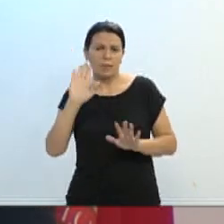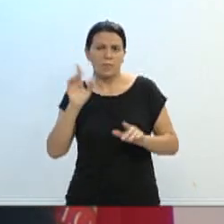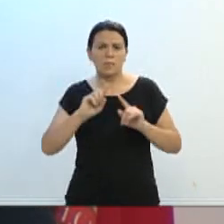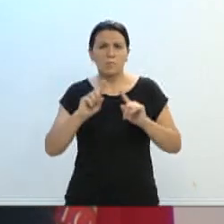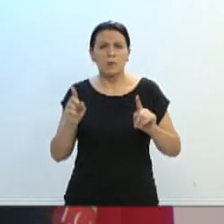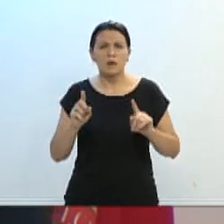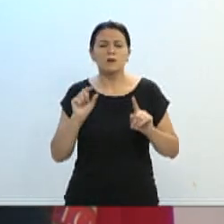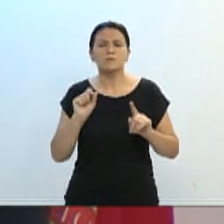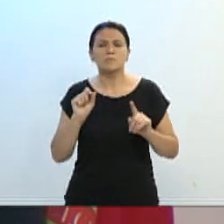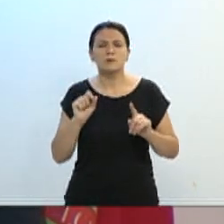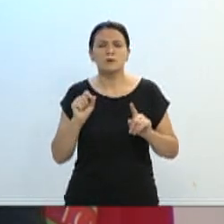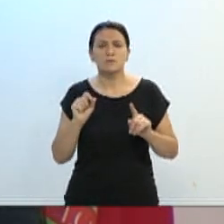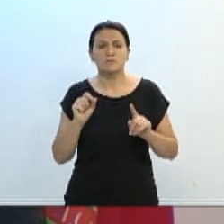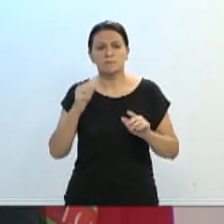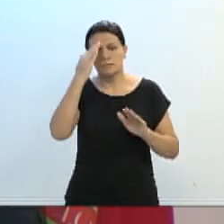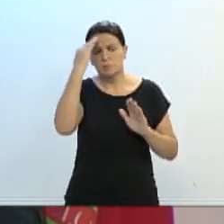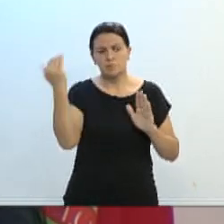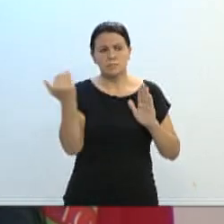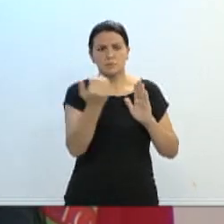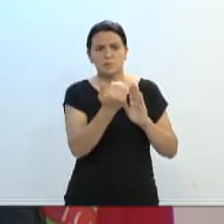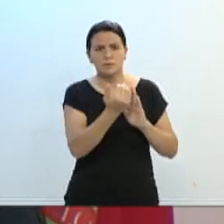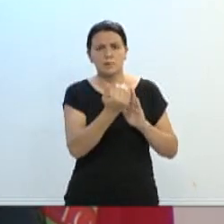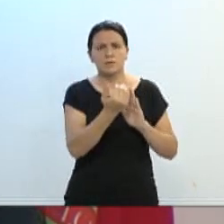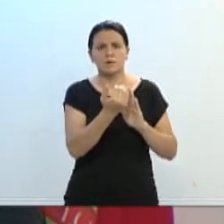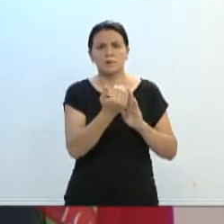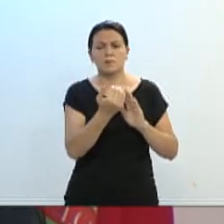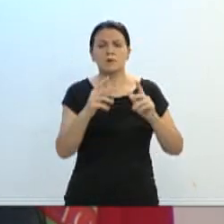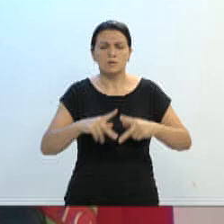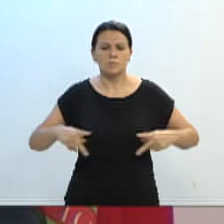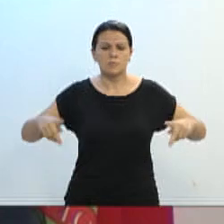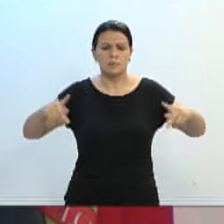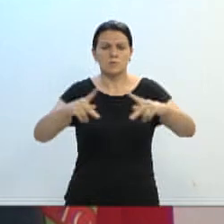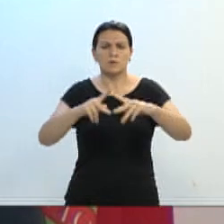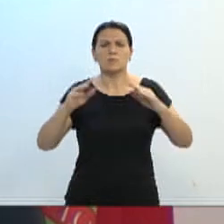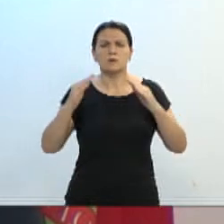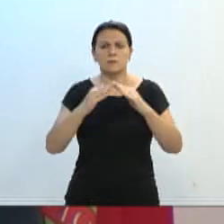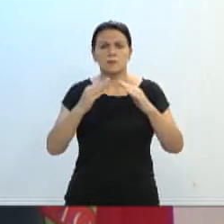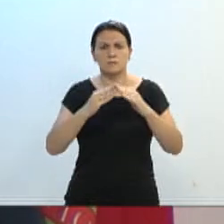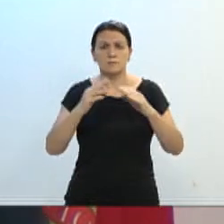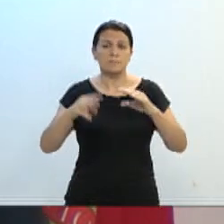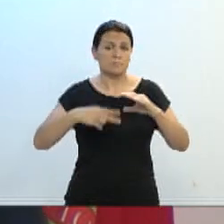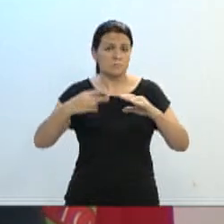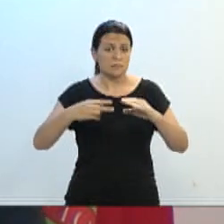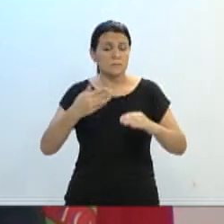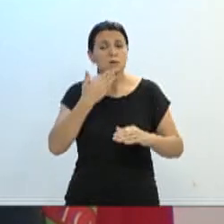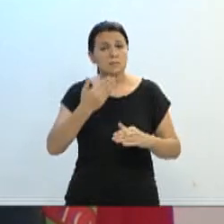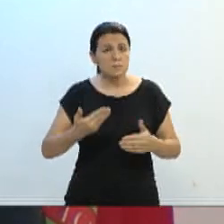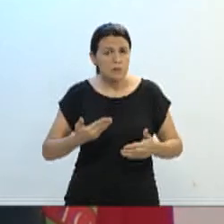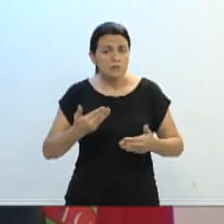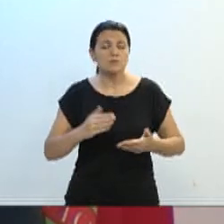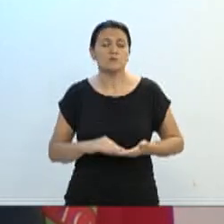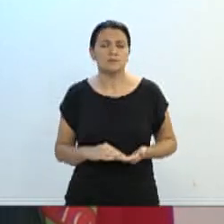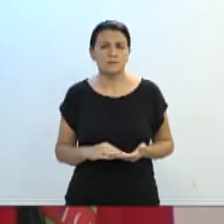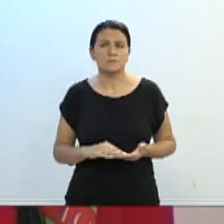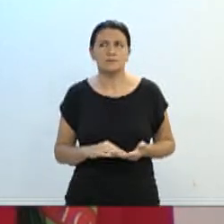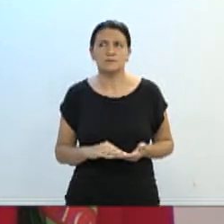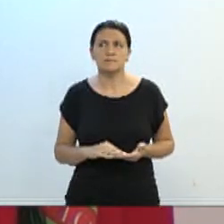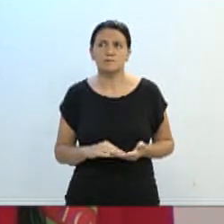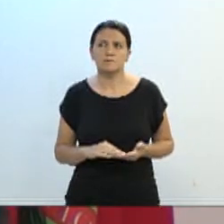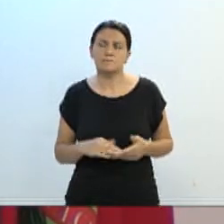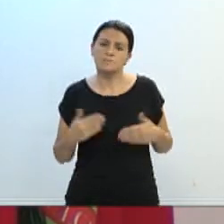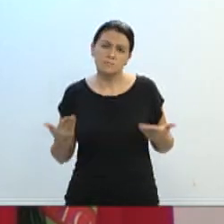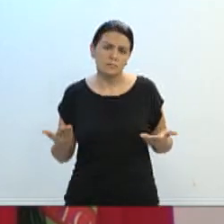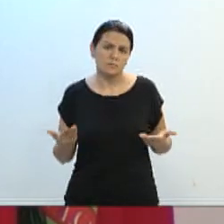parecer técnico dos procuradores da casa, que respaldaram a solicitação que eu havia feito. Então,